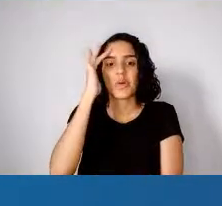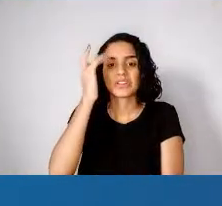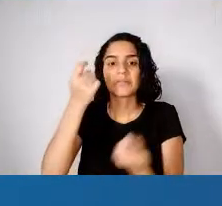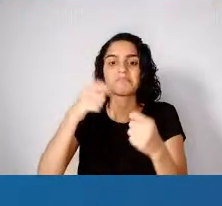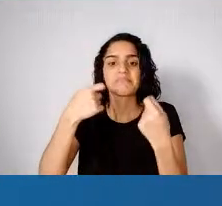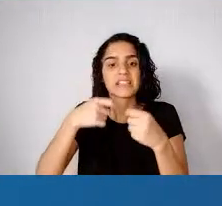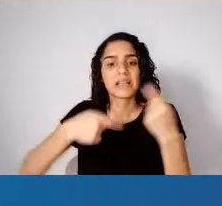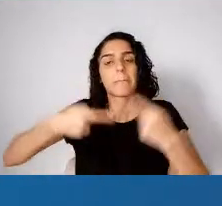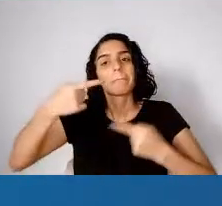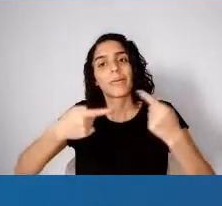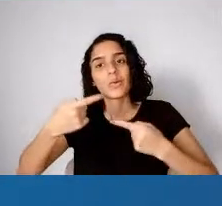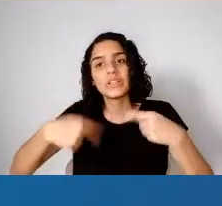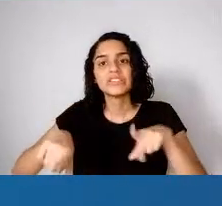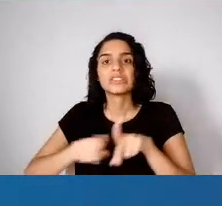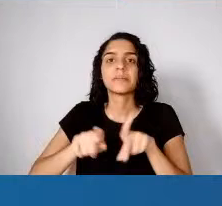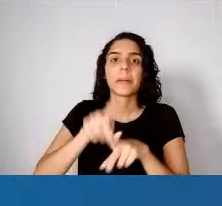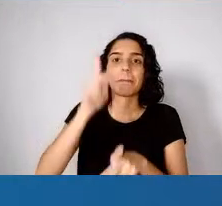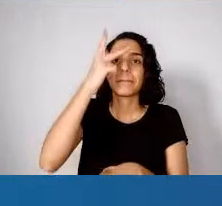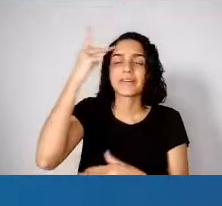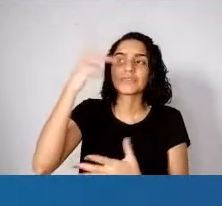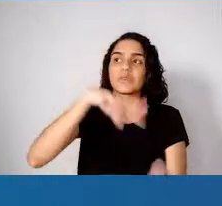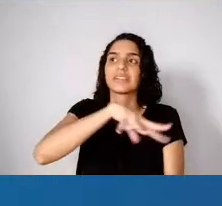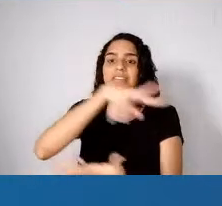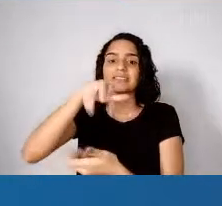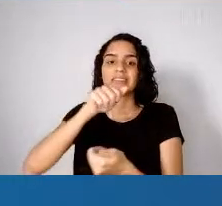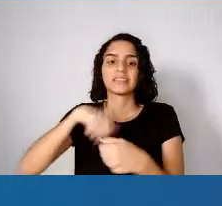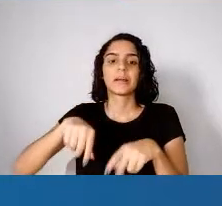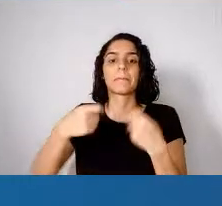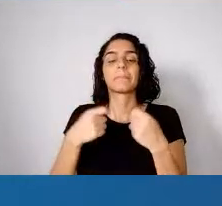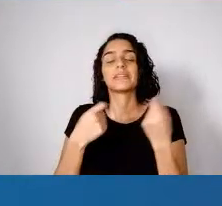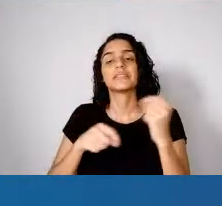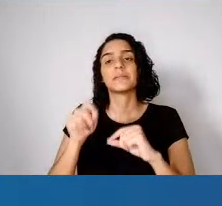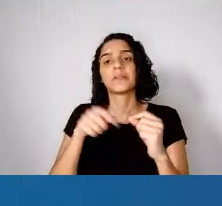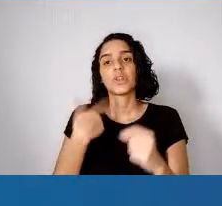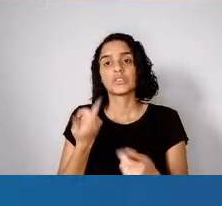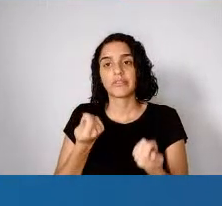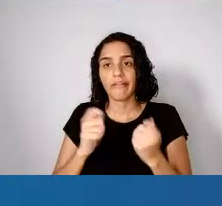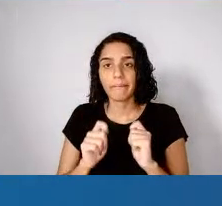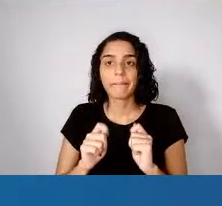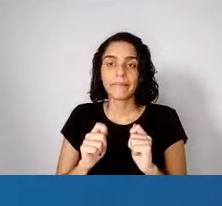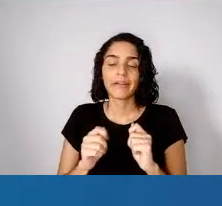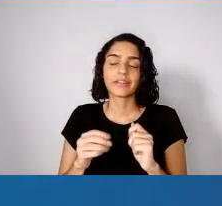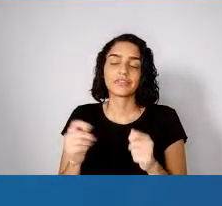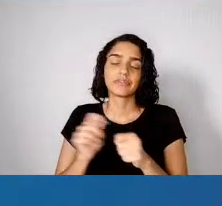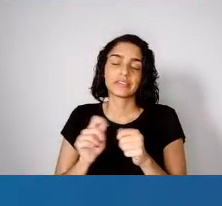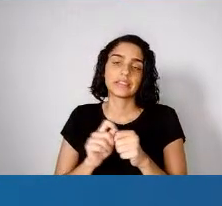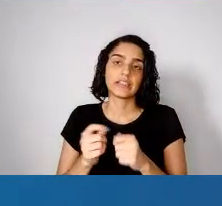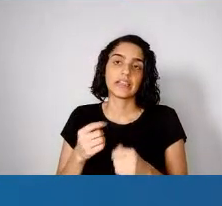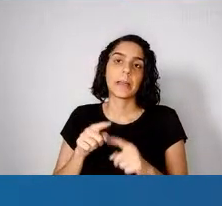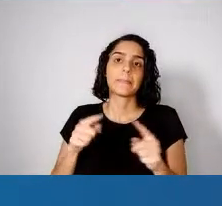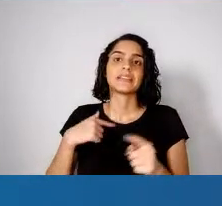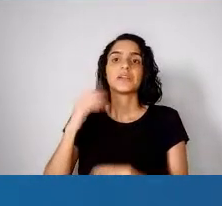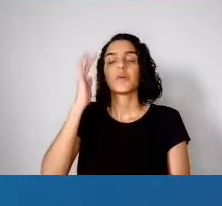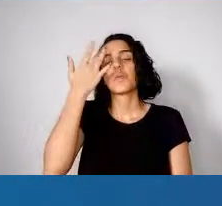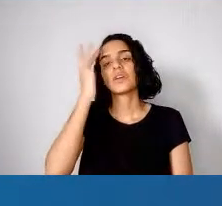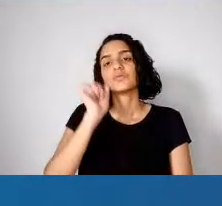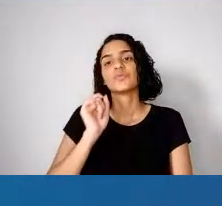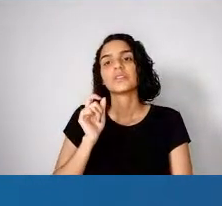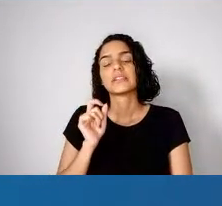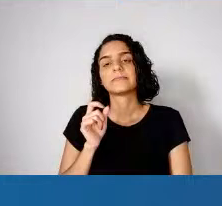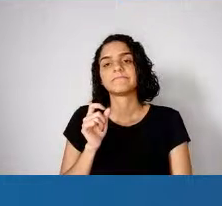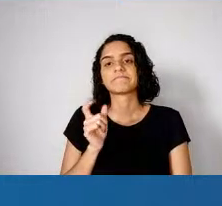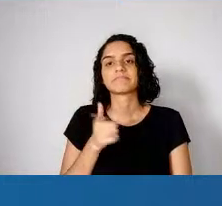articuladores internacionais, para que essa agenda possa ser construída, né? Agora, eu acho que o espírito da